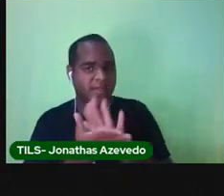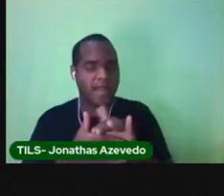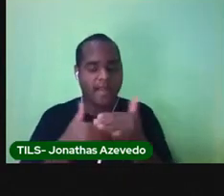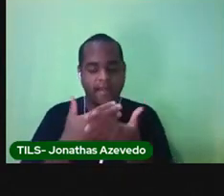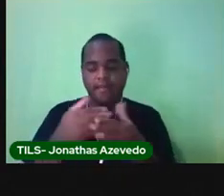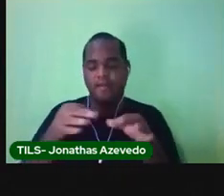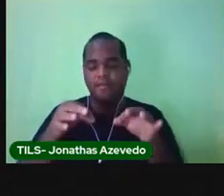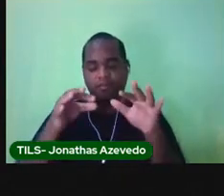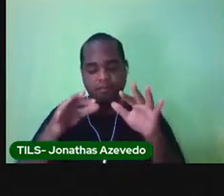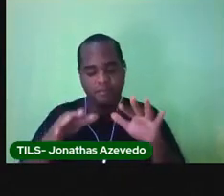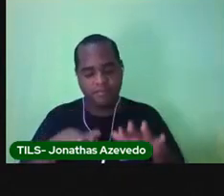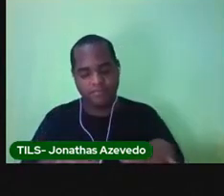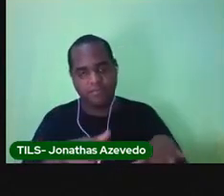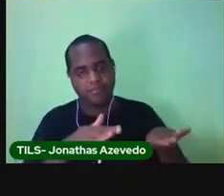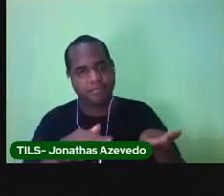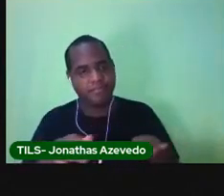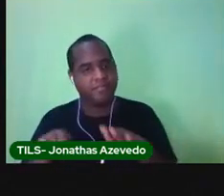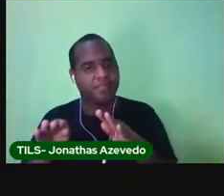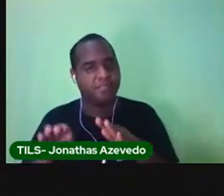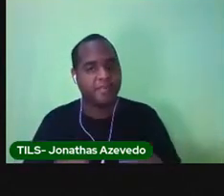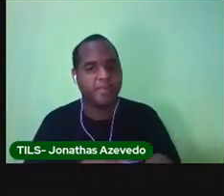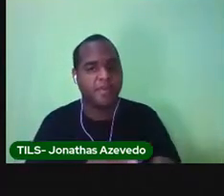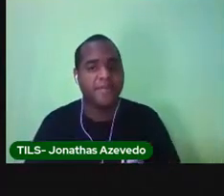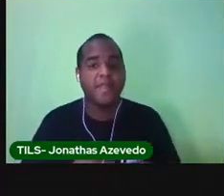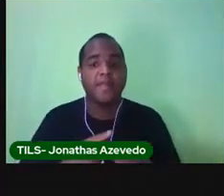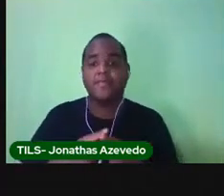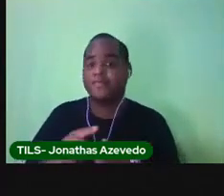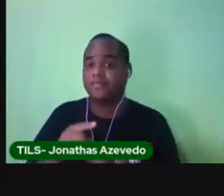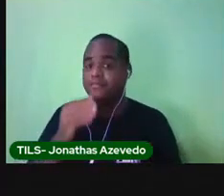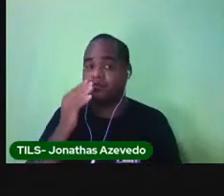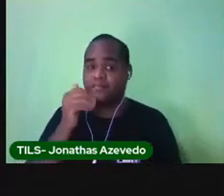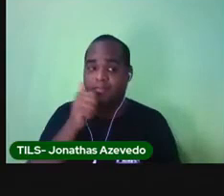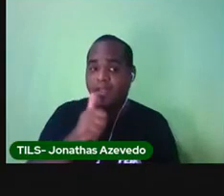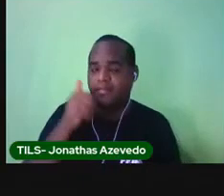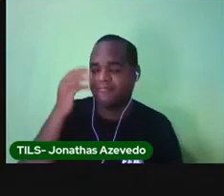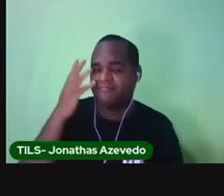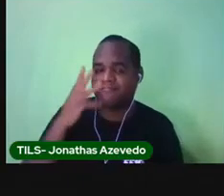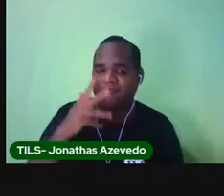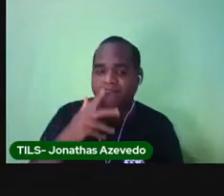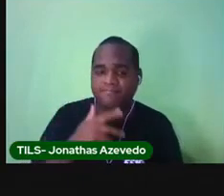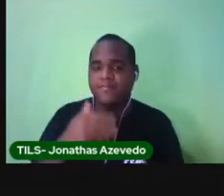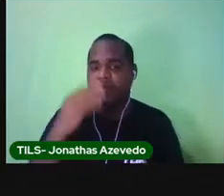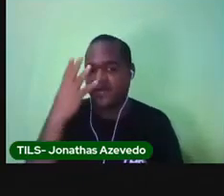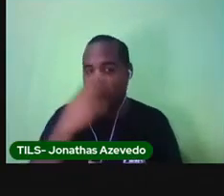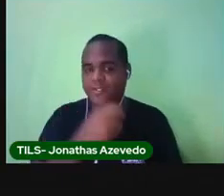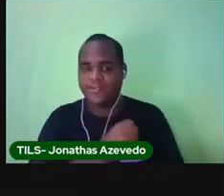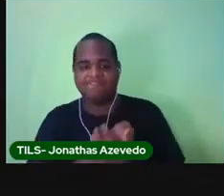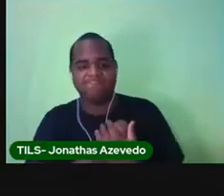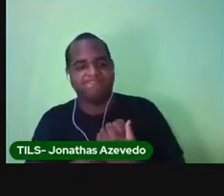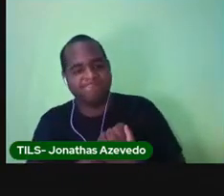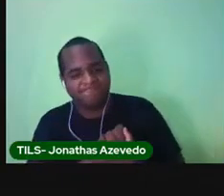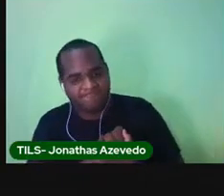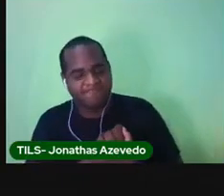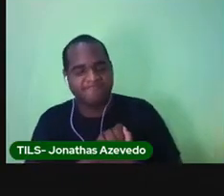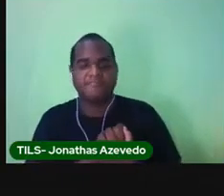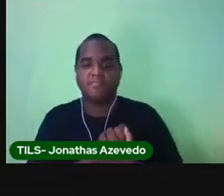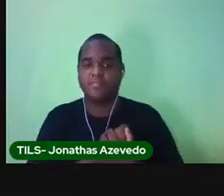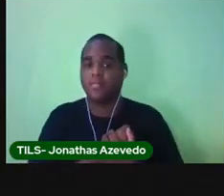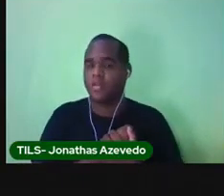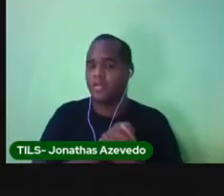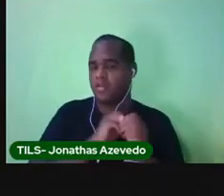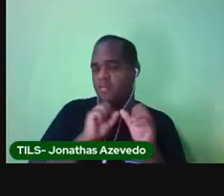caiu no chão. Moça bonita do meu coração.